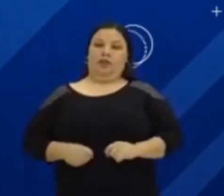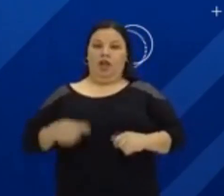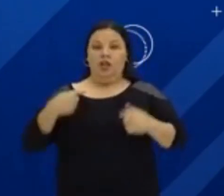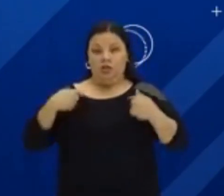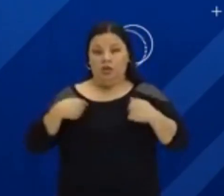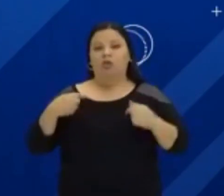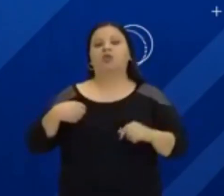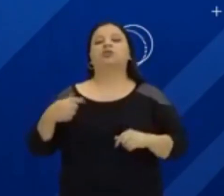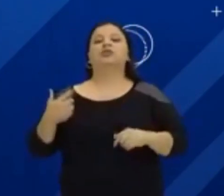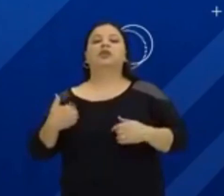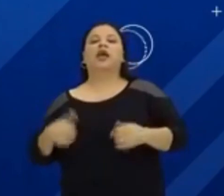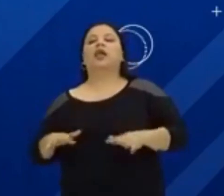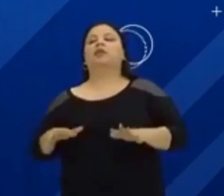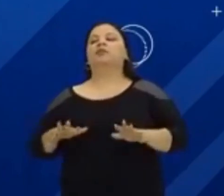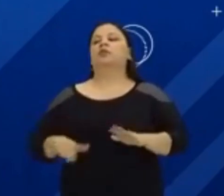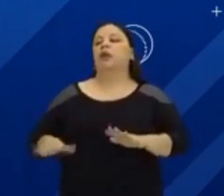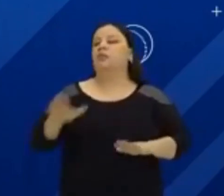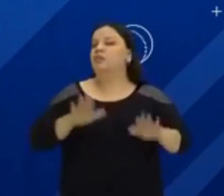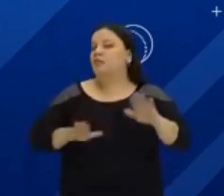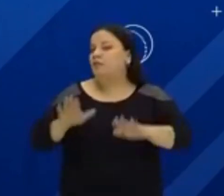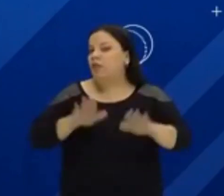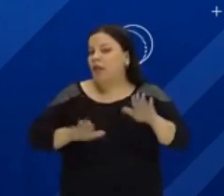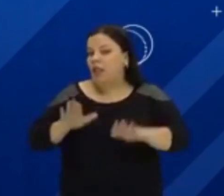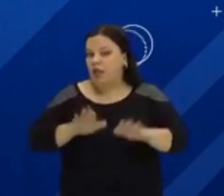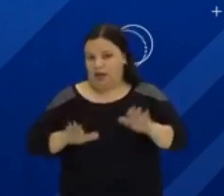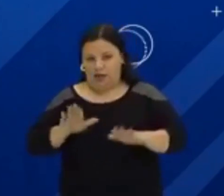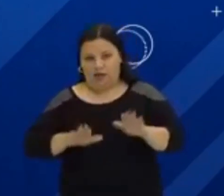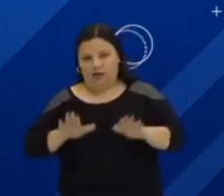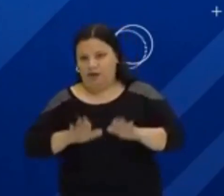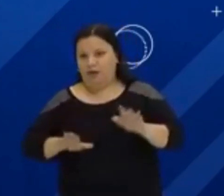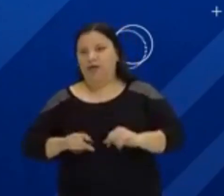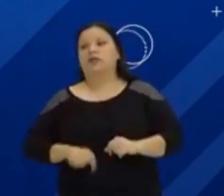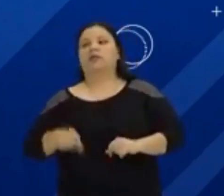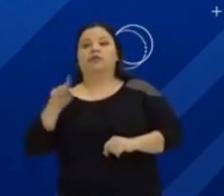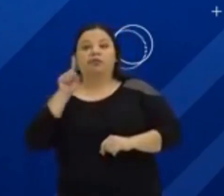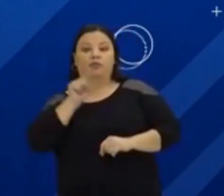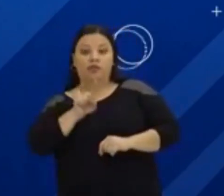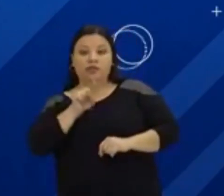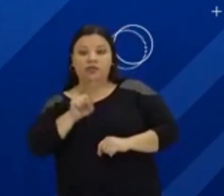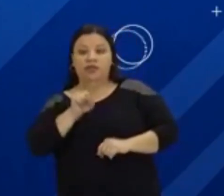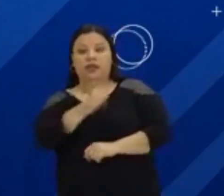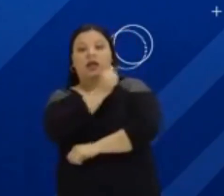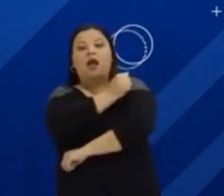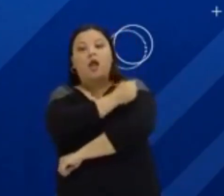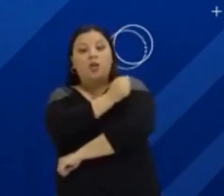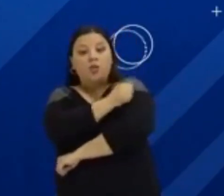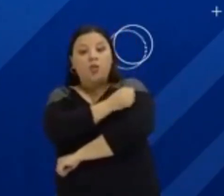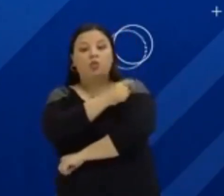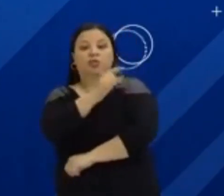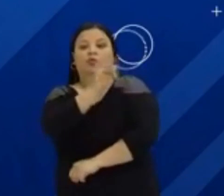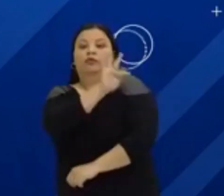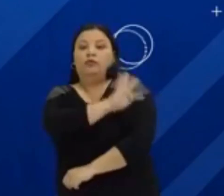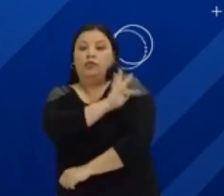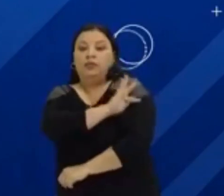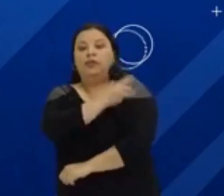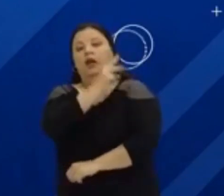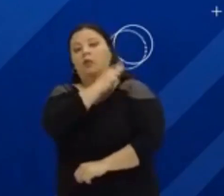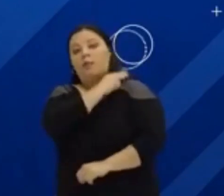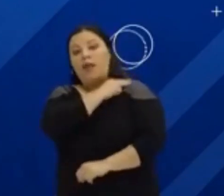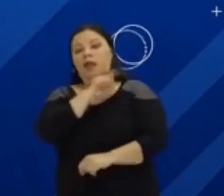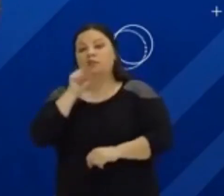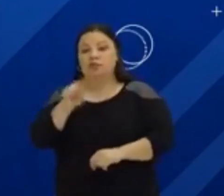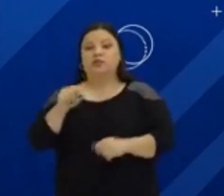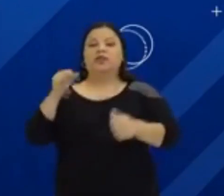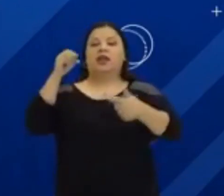nivelamento ou seja você é aluno do ensino fundamental você é aluno do ensino médio e você que vai fazer a prova do ENEM pode